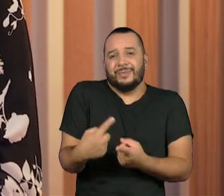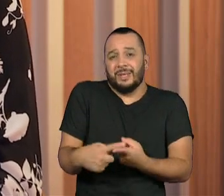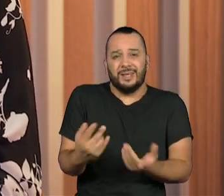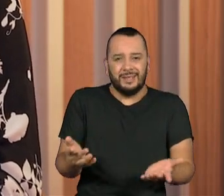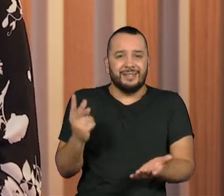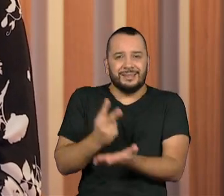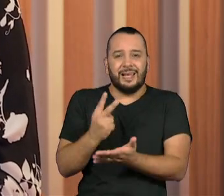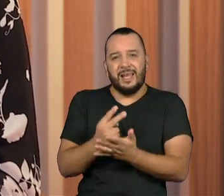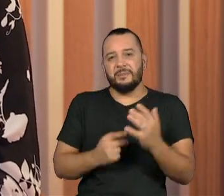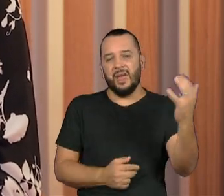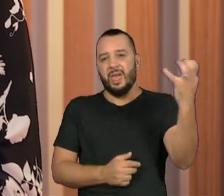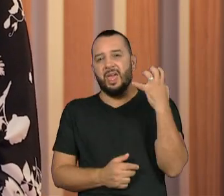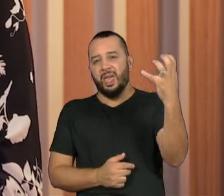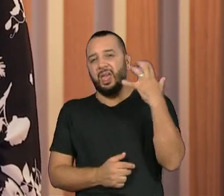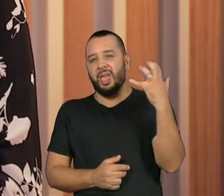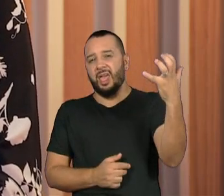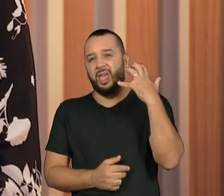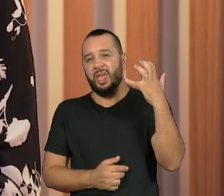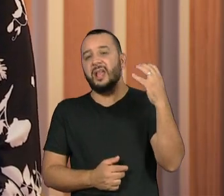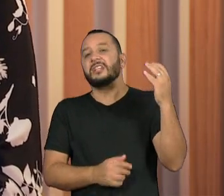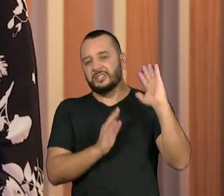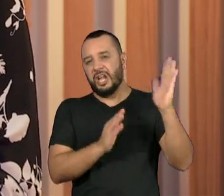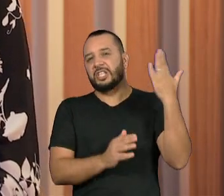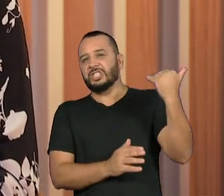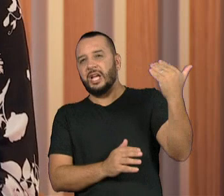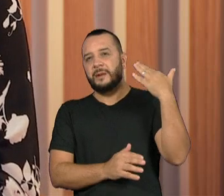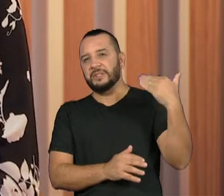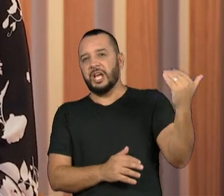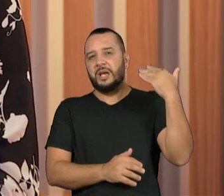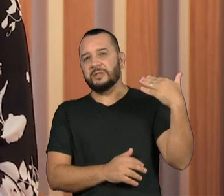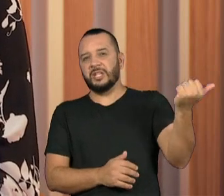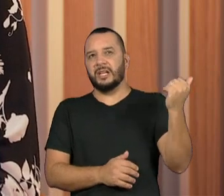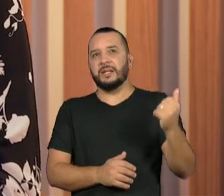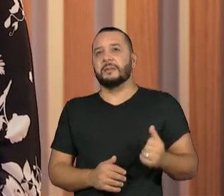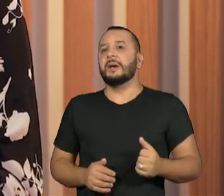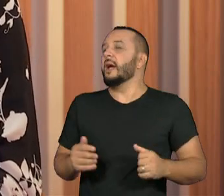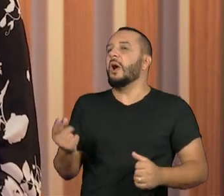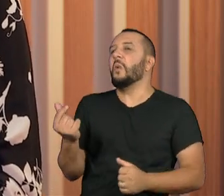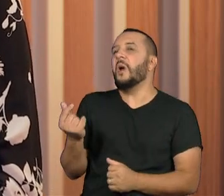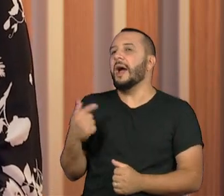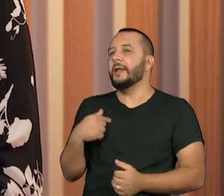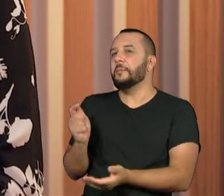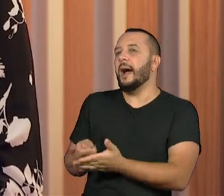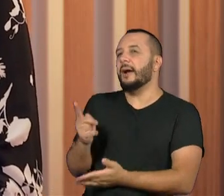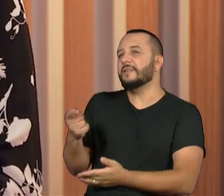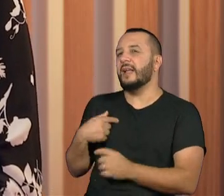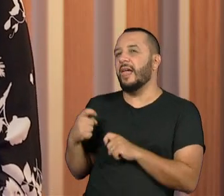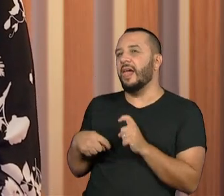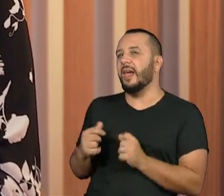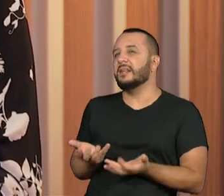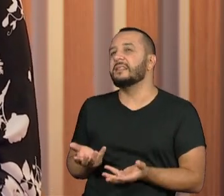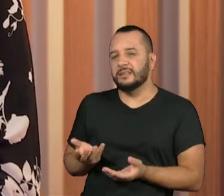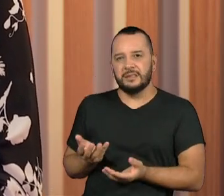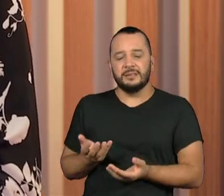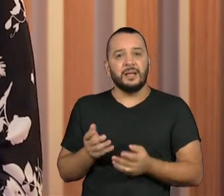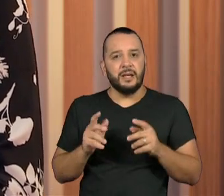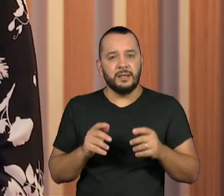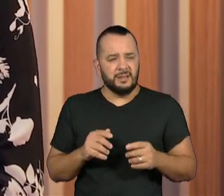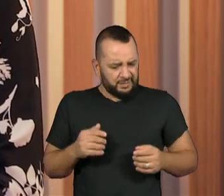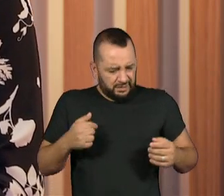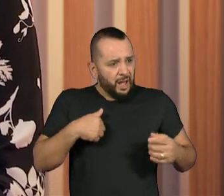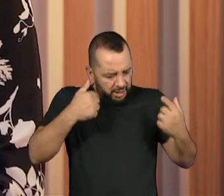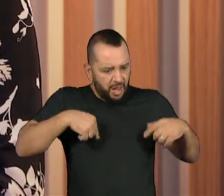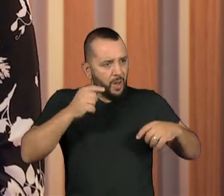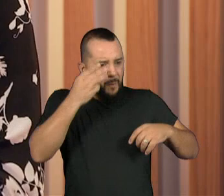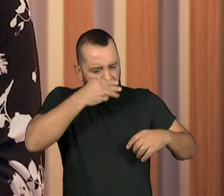inteiro vão ficar te batendo na sua porta com isso. Perguntando na rua qual é o seu preço, te tratando como se você fosse prostituta só por ser